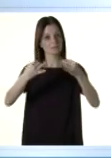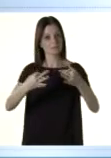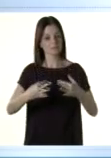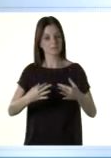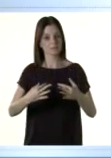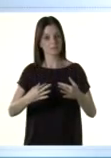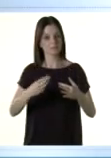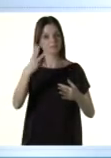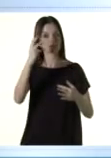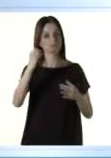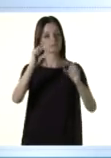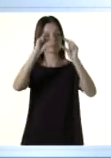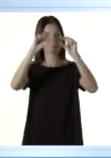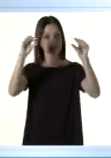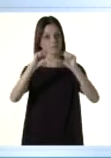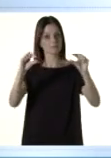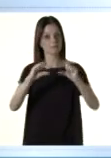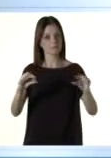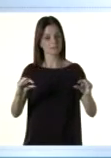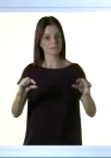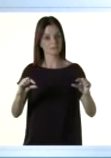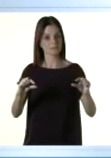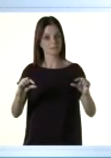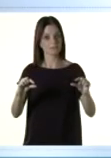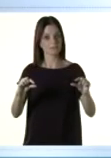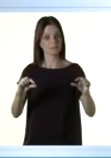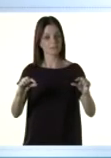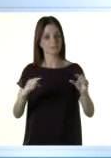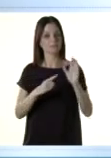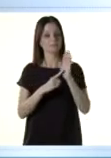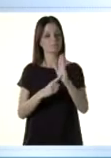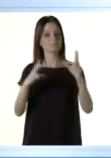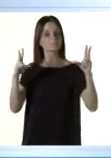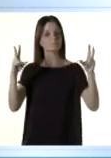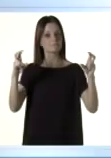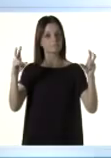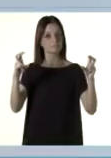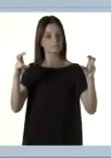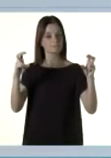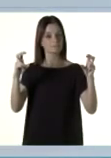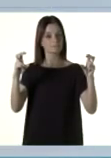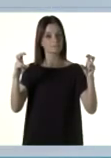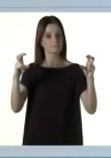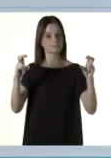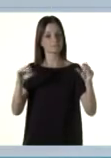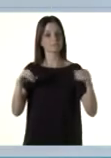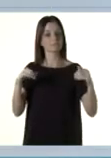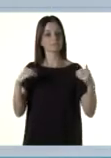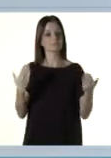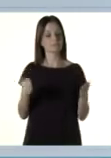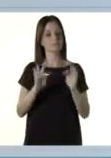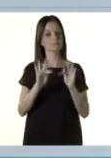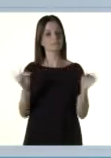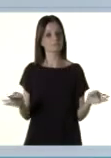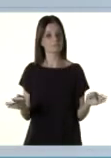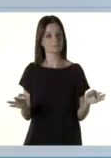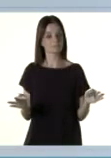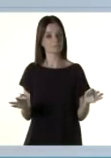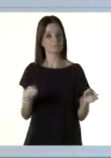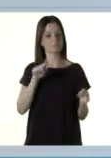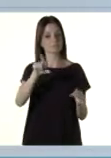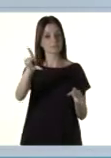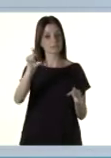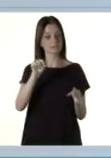de no máximo 30 linhas a partir de textos motivadores que são oferecidos. O que isso quer dizer? É simples.